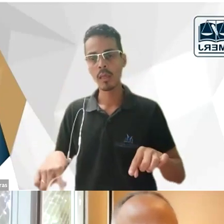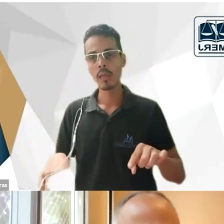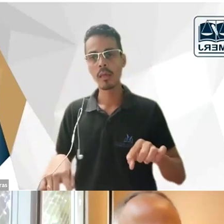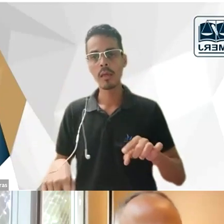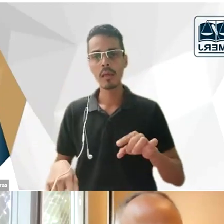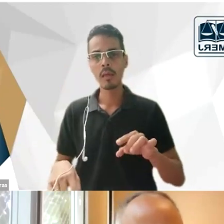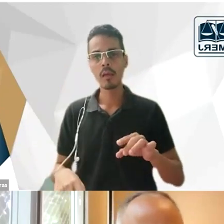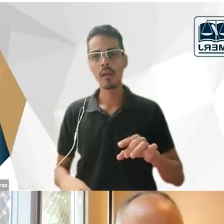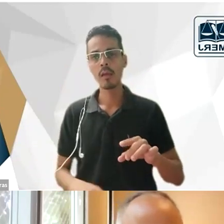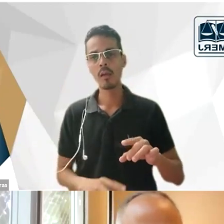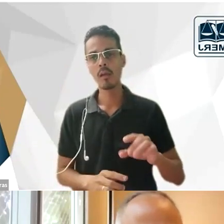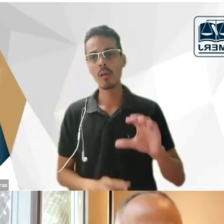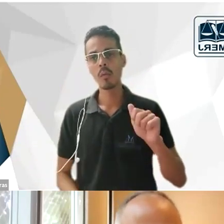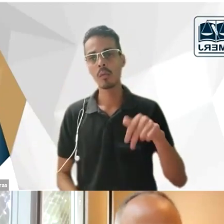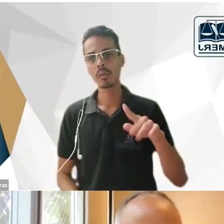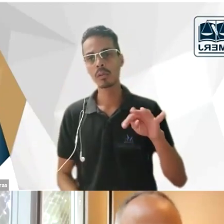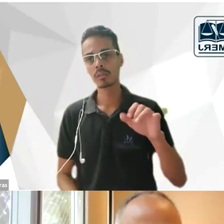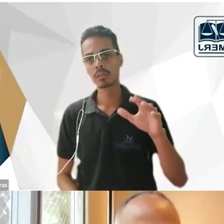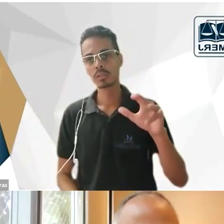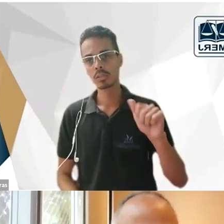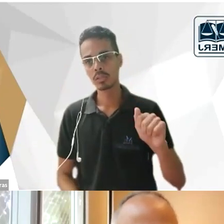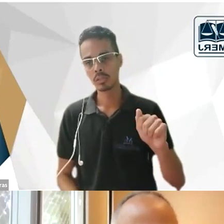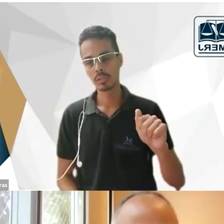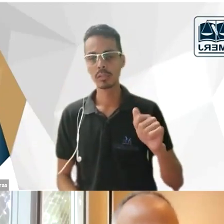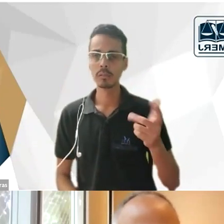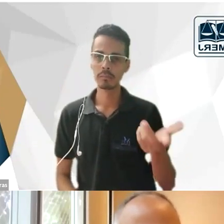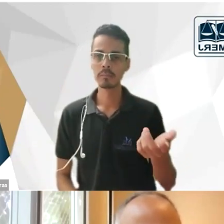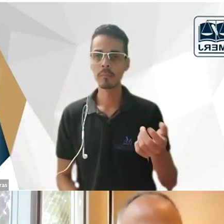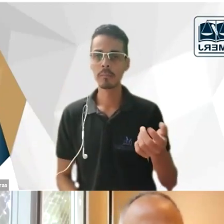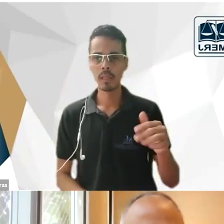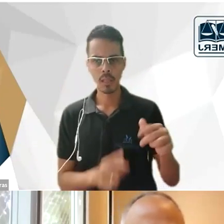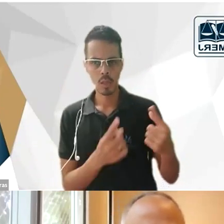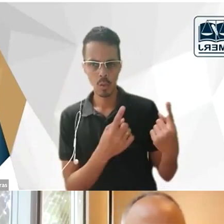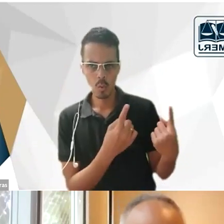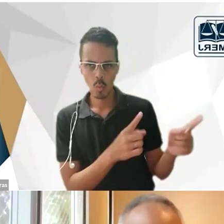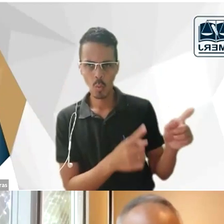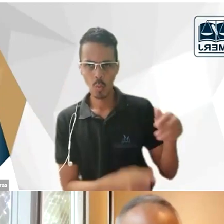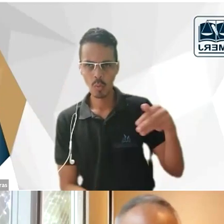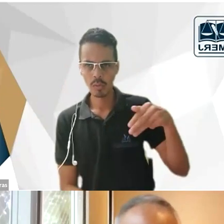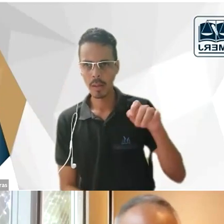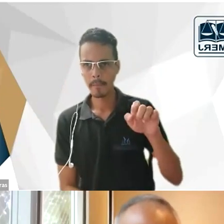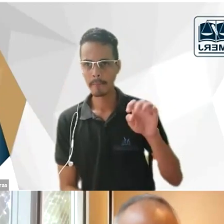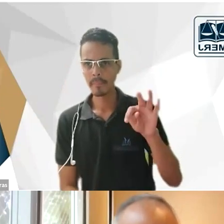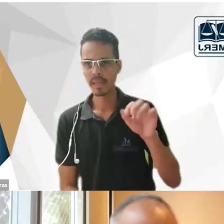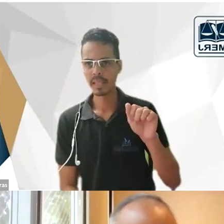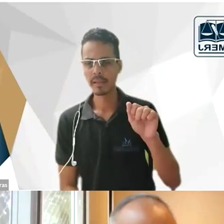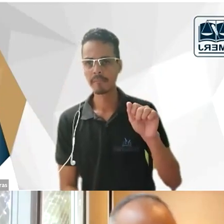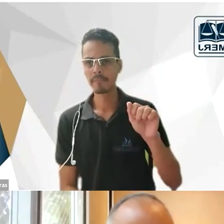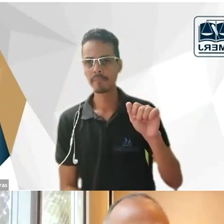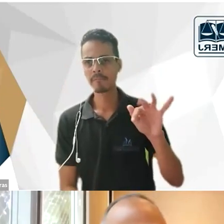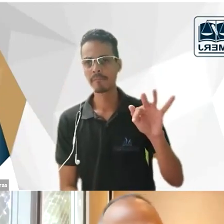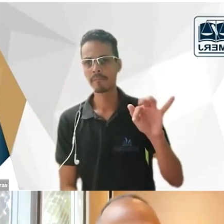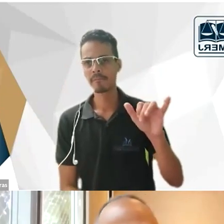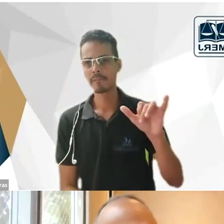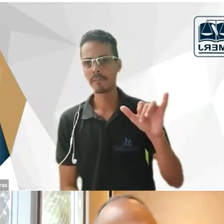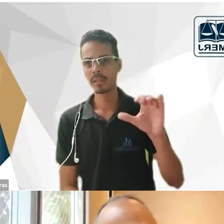contrário à metafísica se eu bem entendia o posicionamento dele e uma questão interessante que a